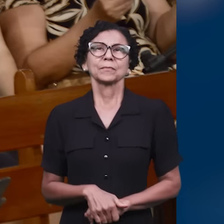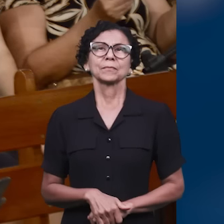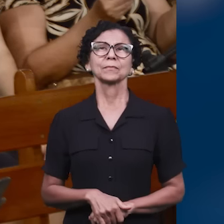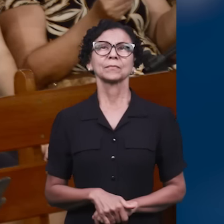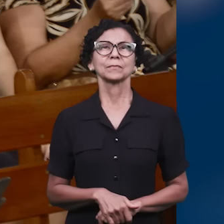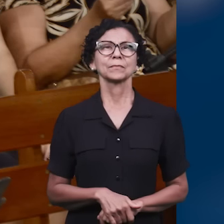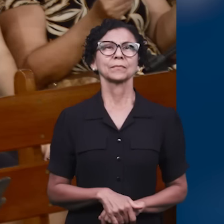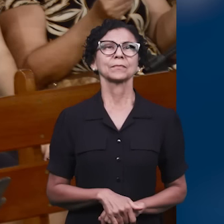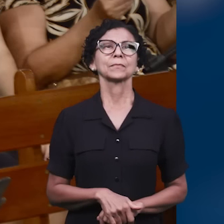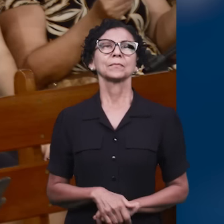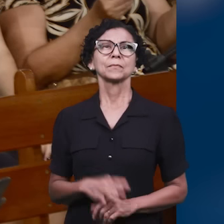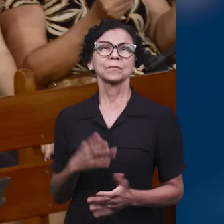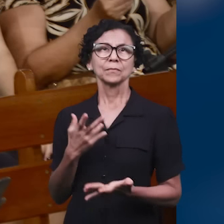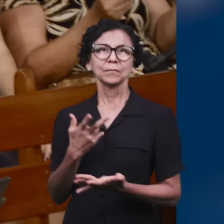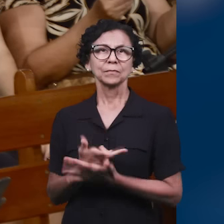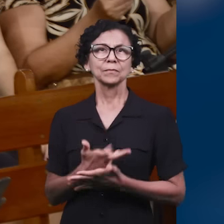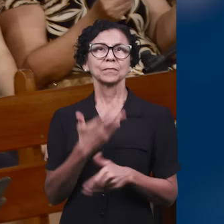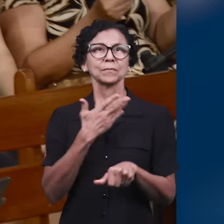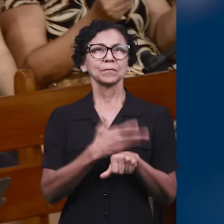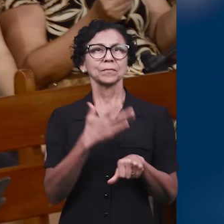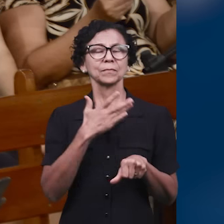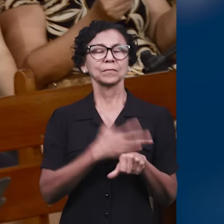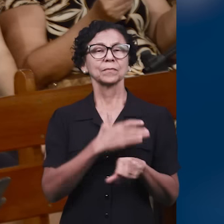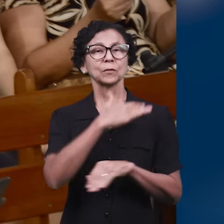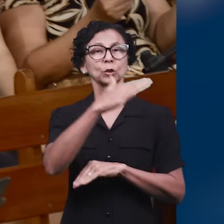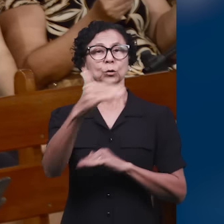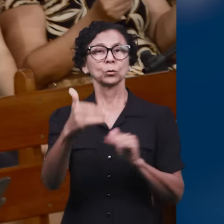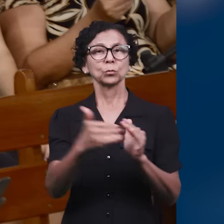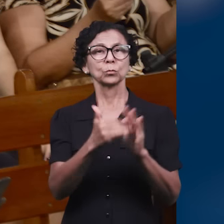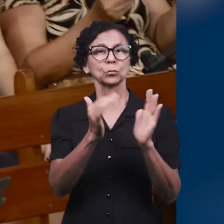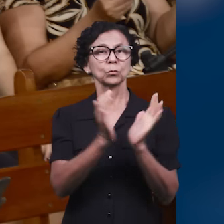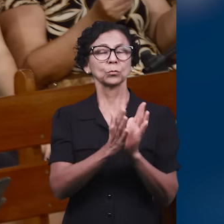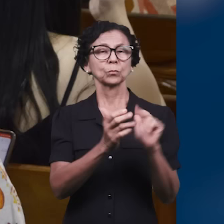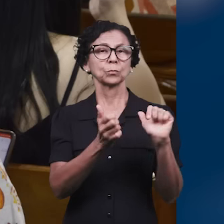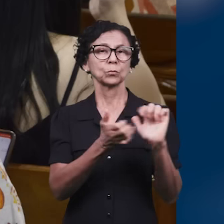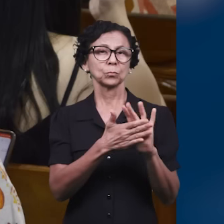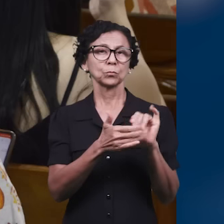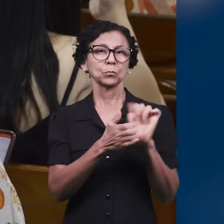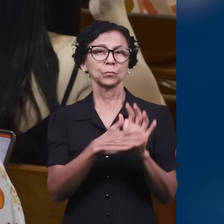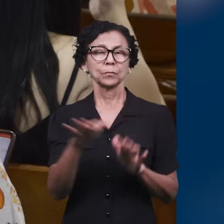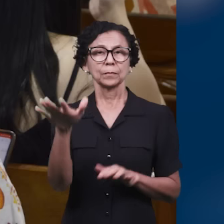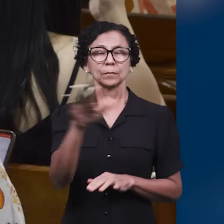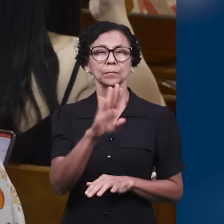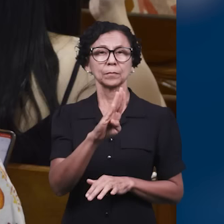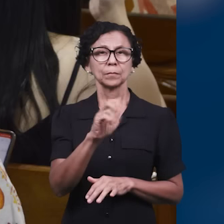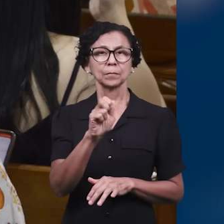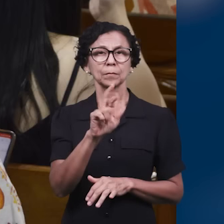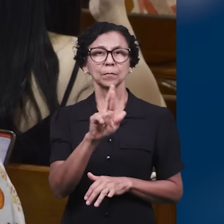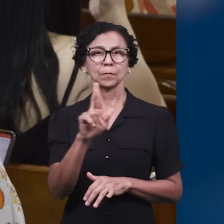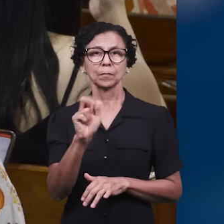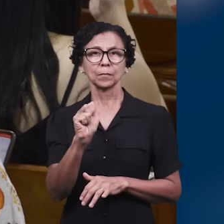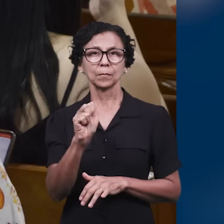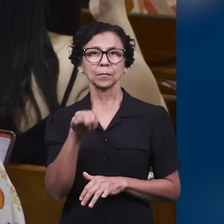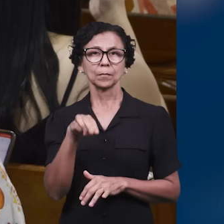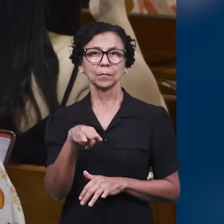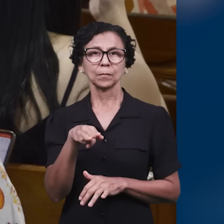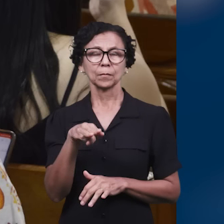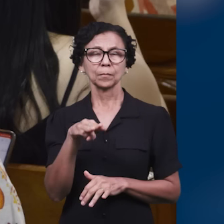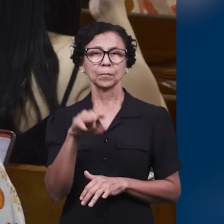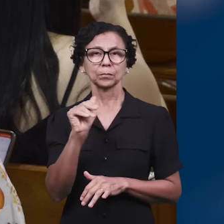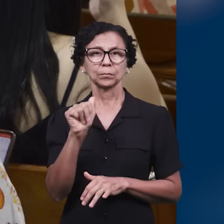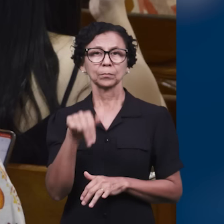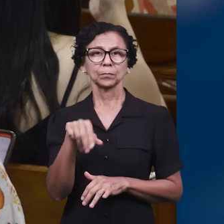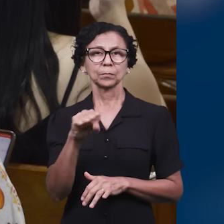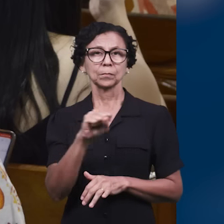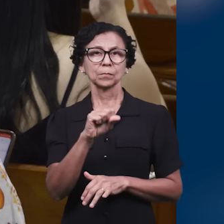Por fim, irmãos, foi realizado um ensaio com todos os grupos de louvor das igrejas da área de Barra Mansa. O ensaio ocorreu na igreja da